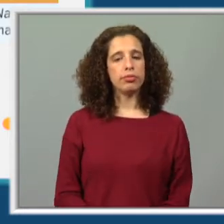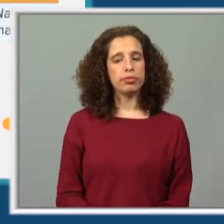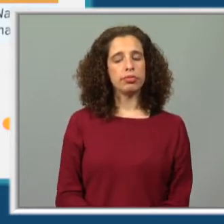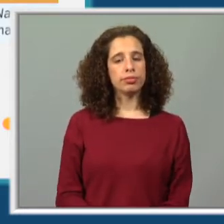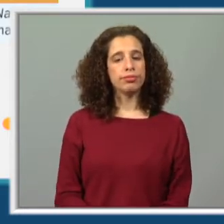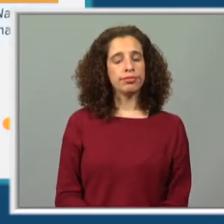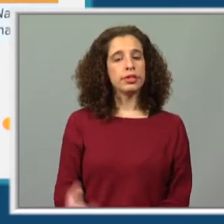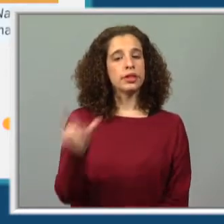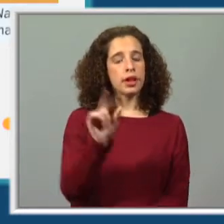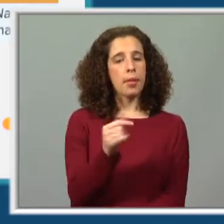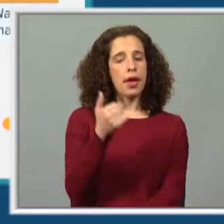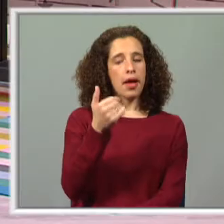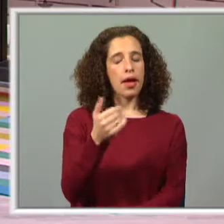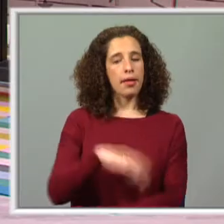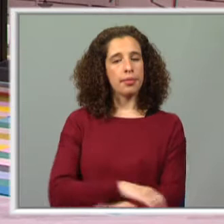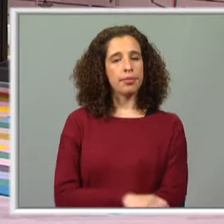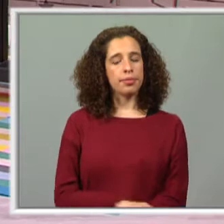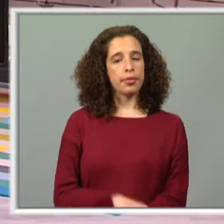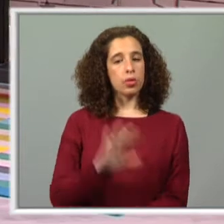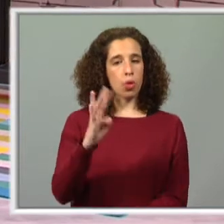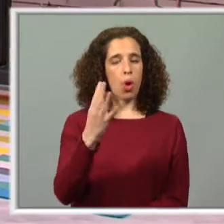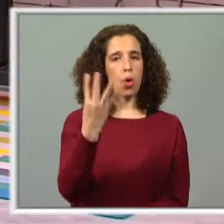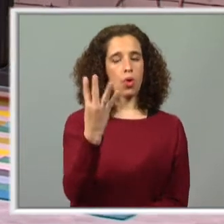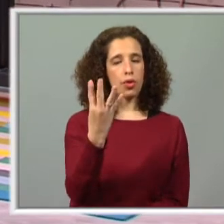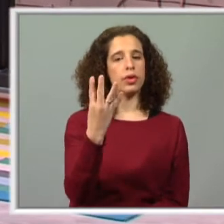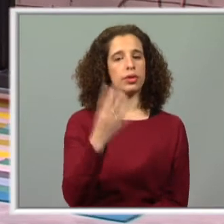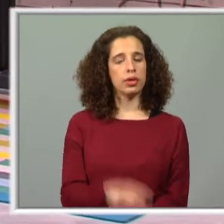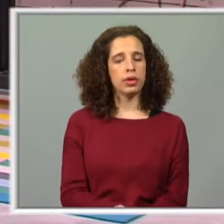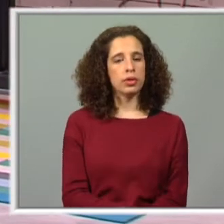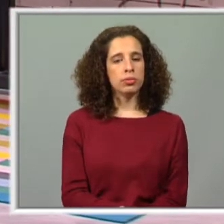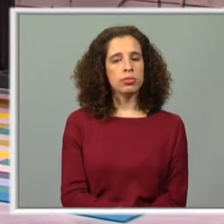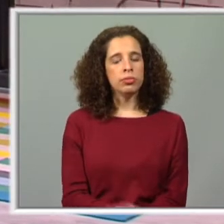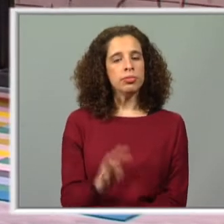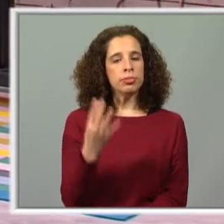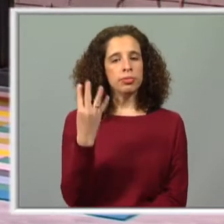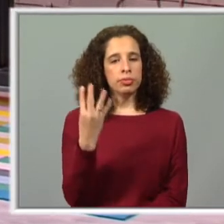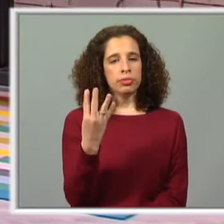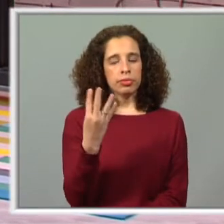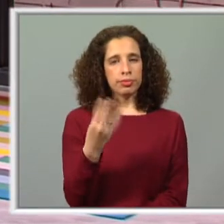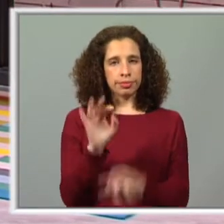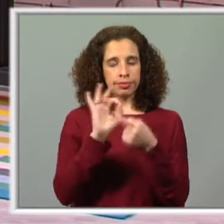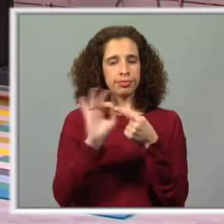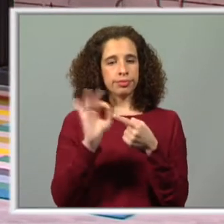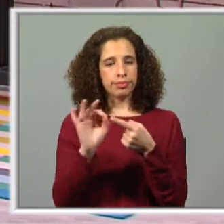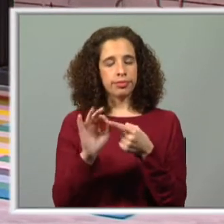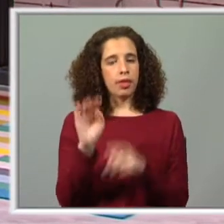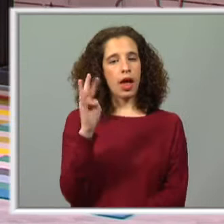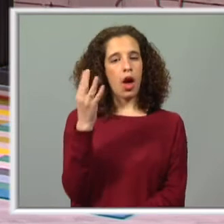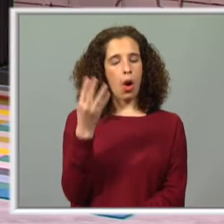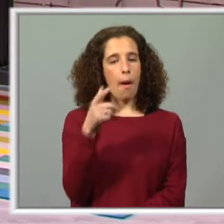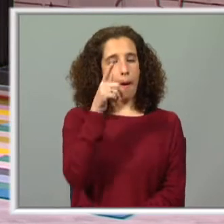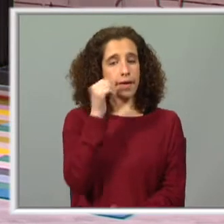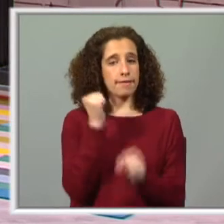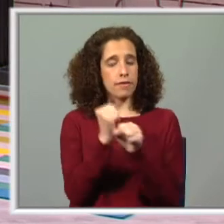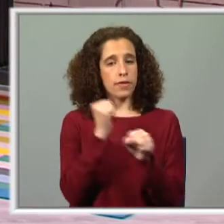E existiam, então, temos estes quatro, não é? Temos aqui estes quatro elementos, não é? Estes quatro